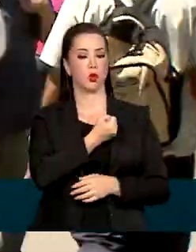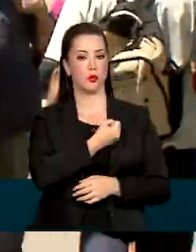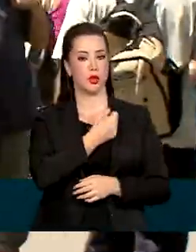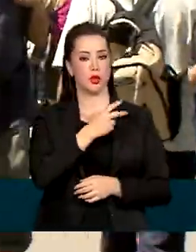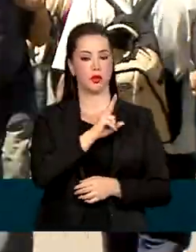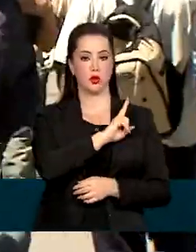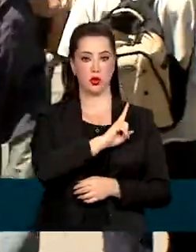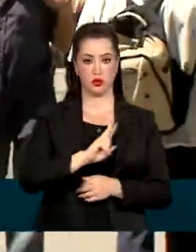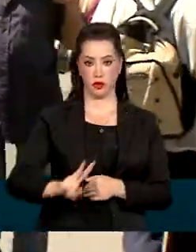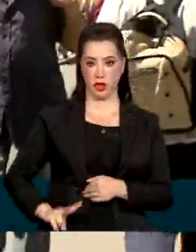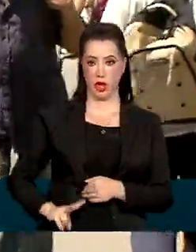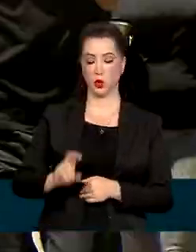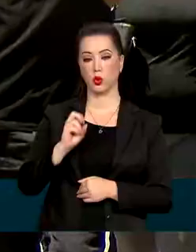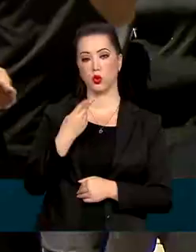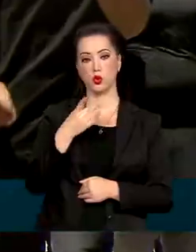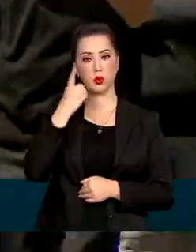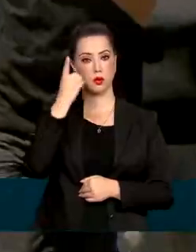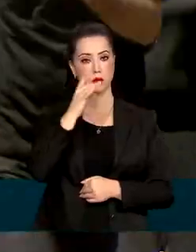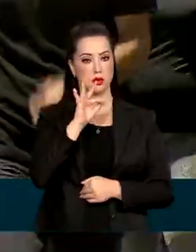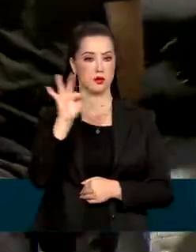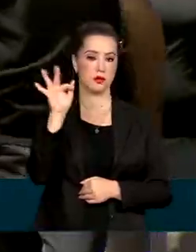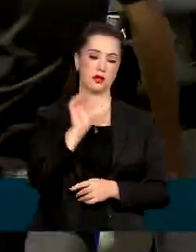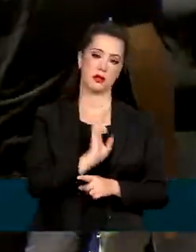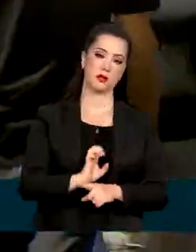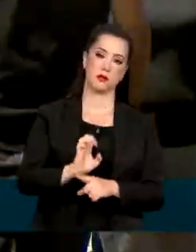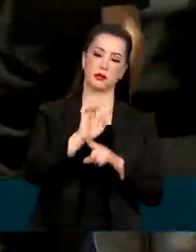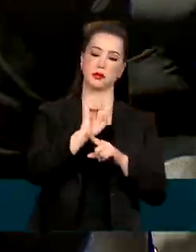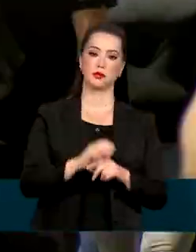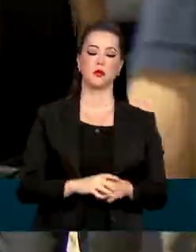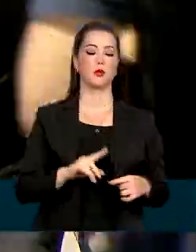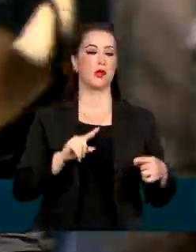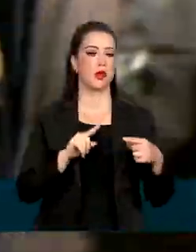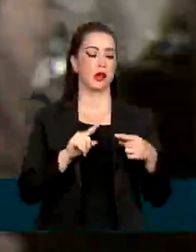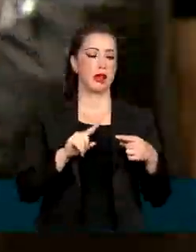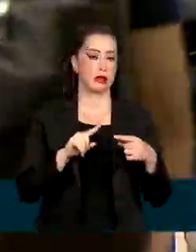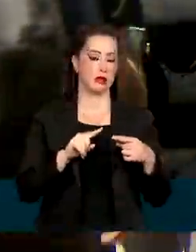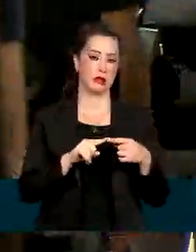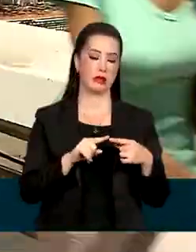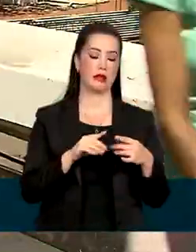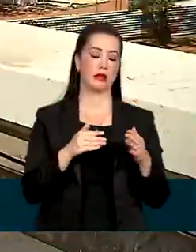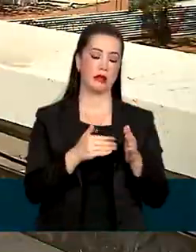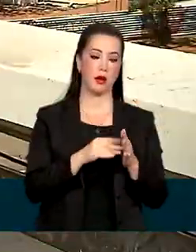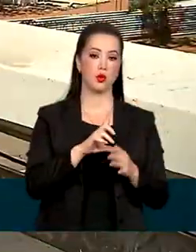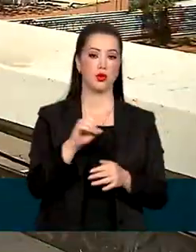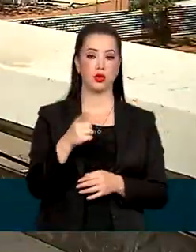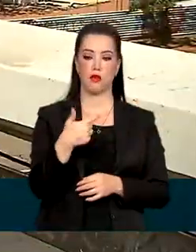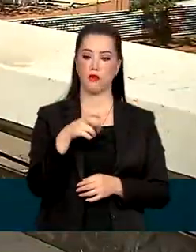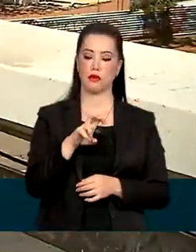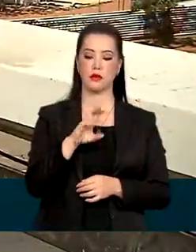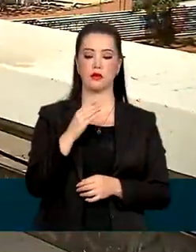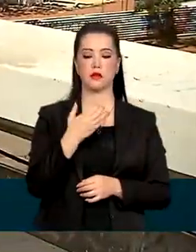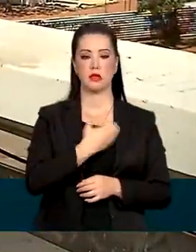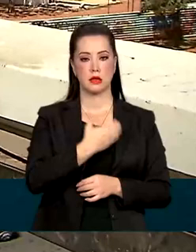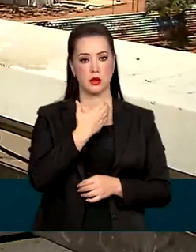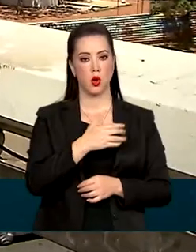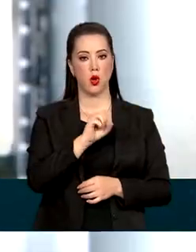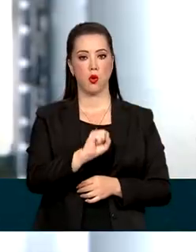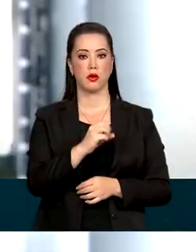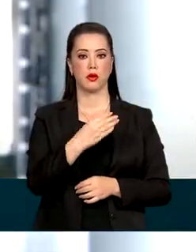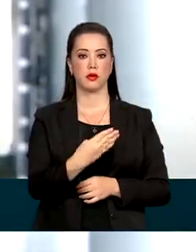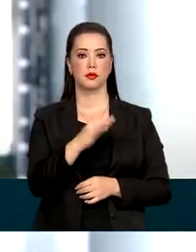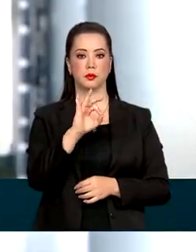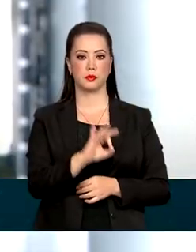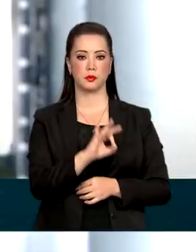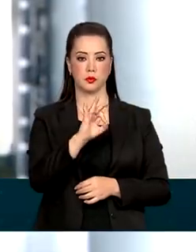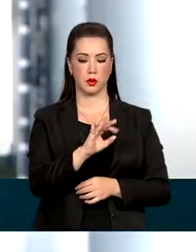e de deputados federais e estaduais. Até 25 de dezembro, cerca de 84% da população